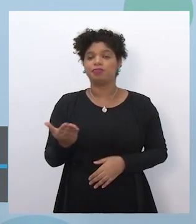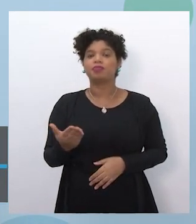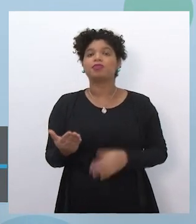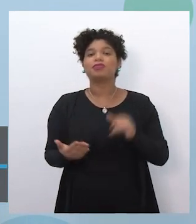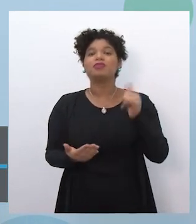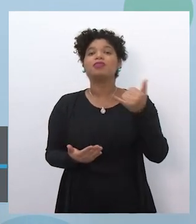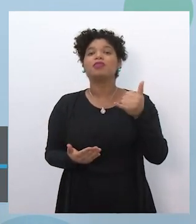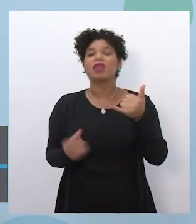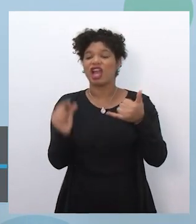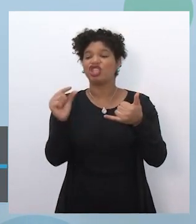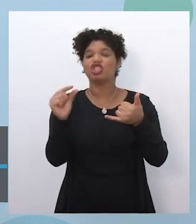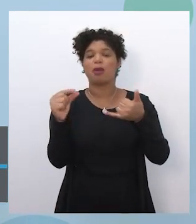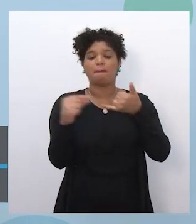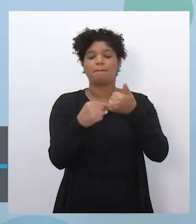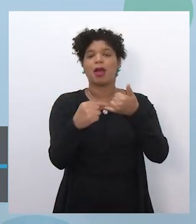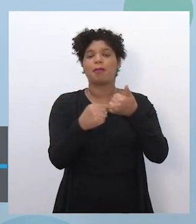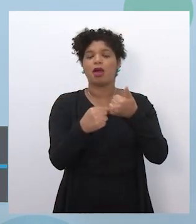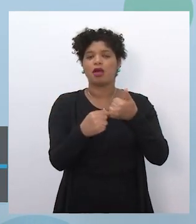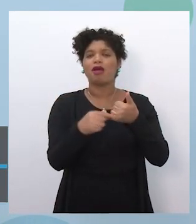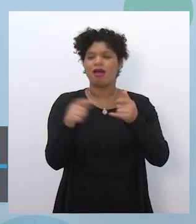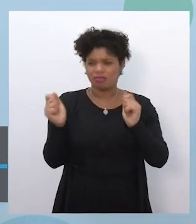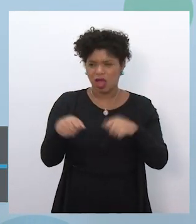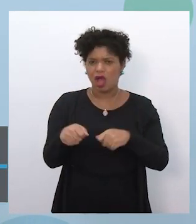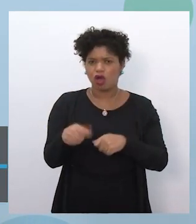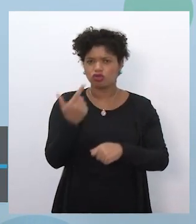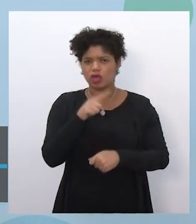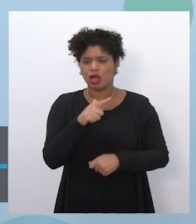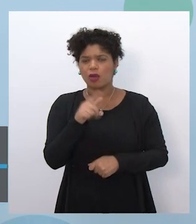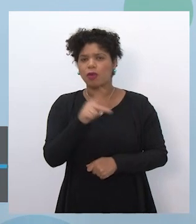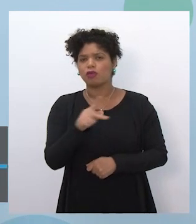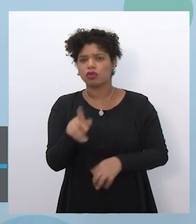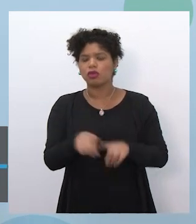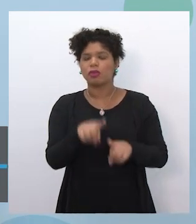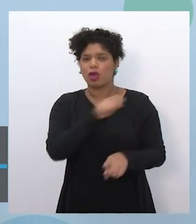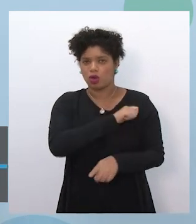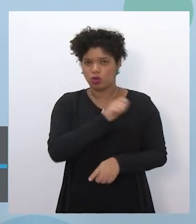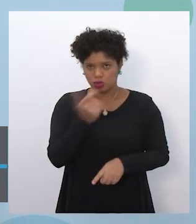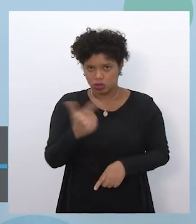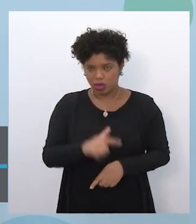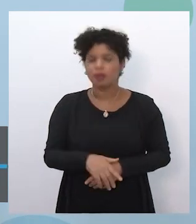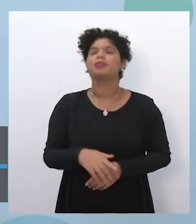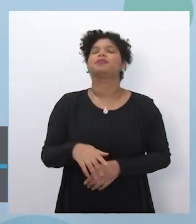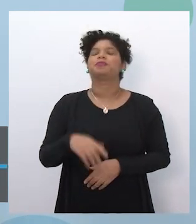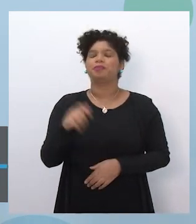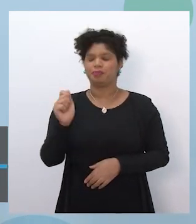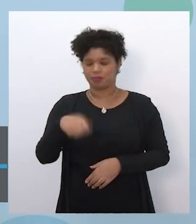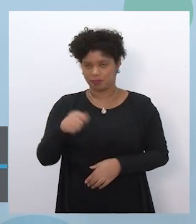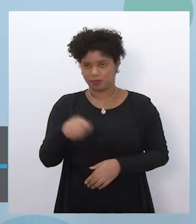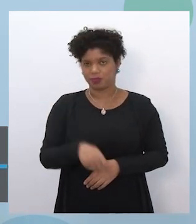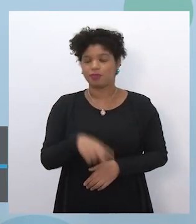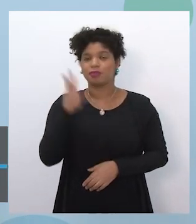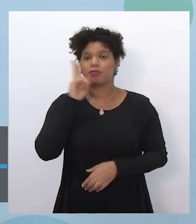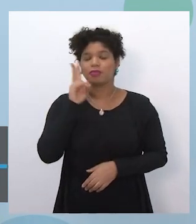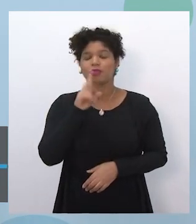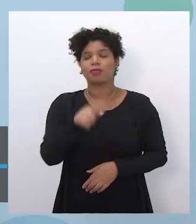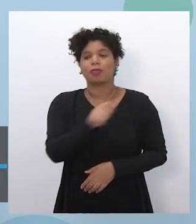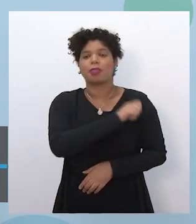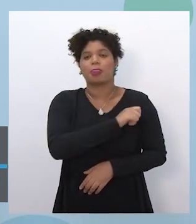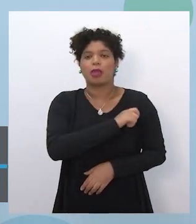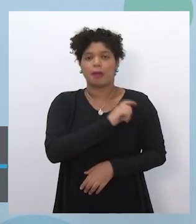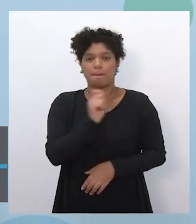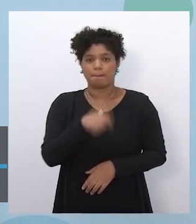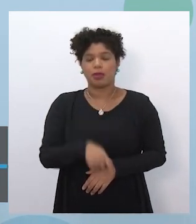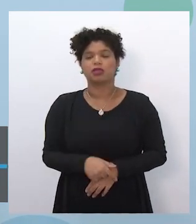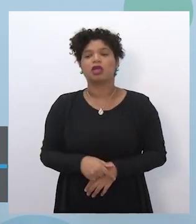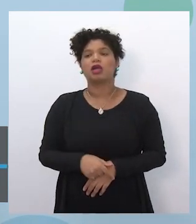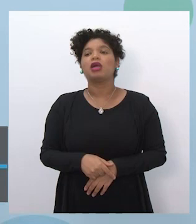possível aderir? Sim, tanto o aluno quanto o professor. Lembrando que para os estudantes, o nosso foco é os alunos